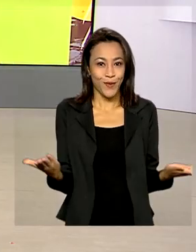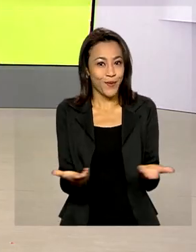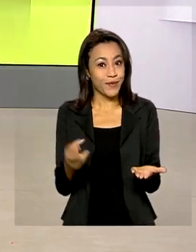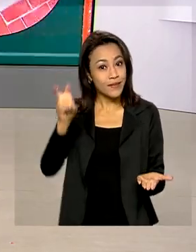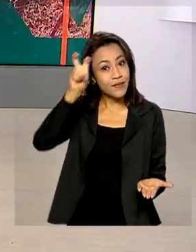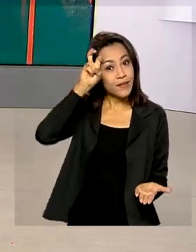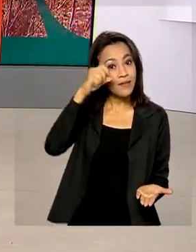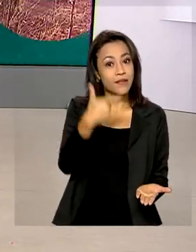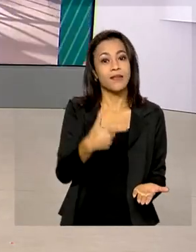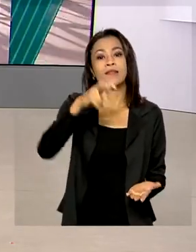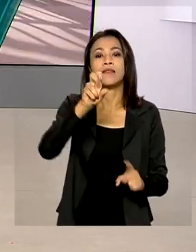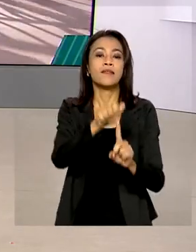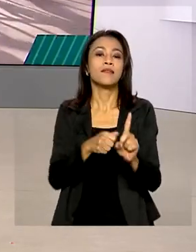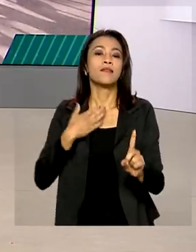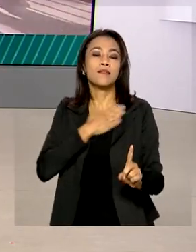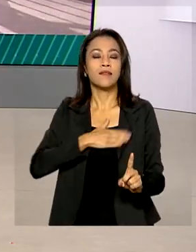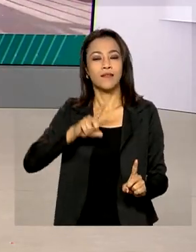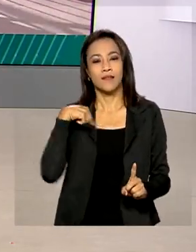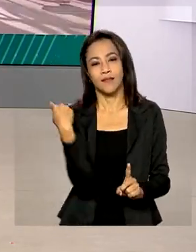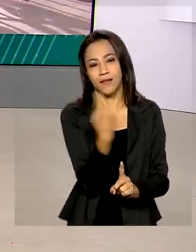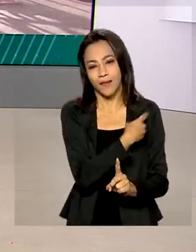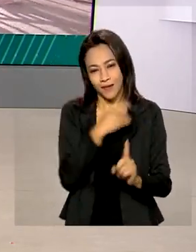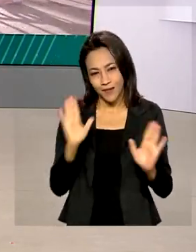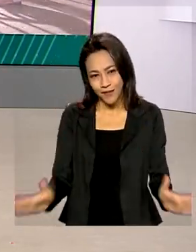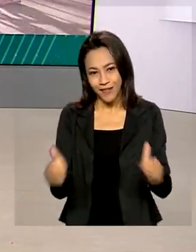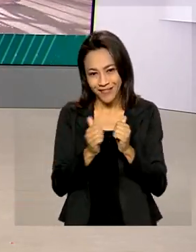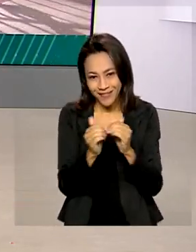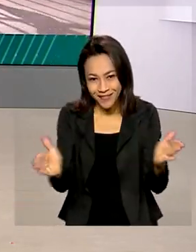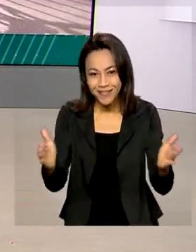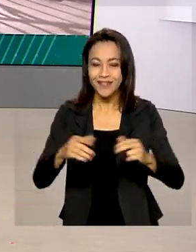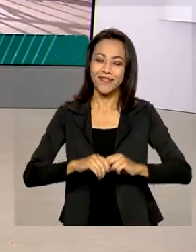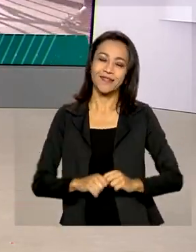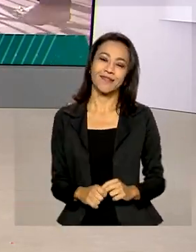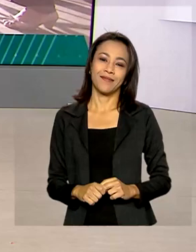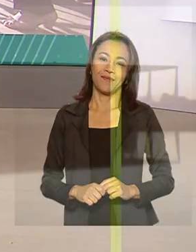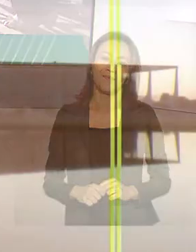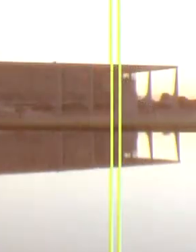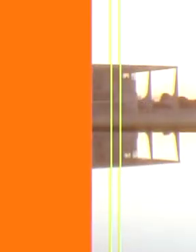-feira, 25 de agosto, o Brasil em Dia já está no ar.